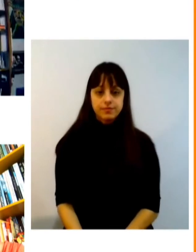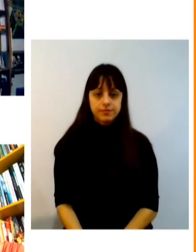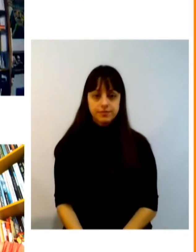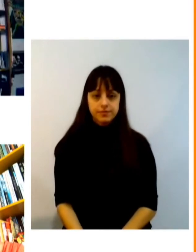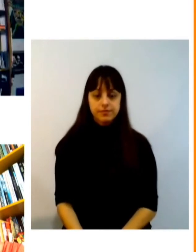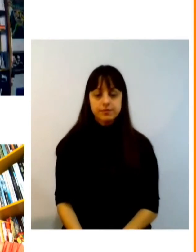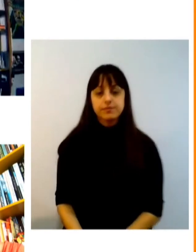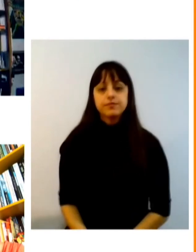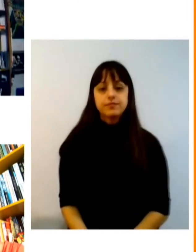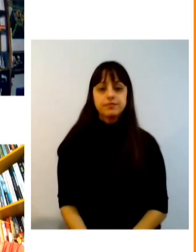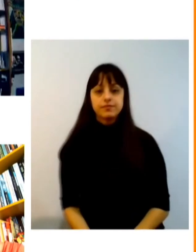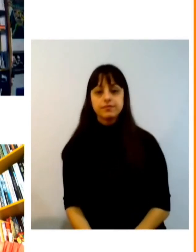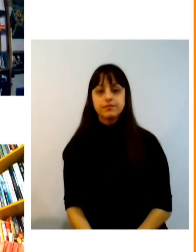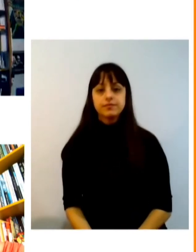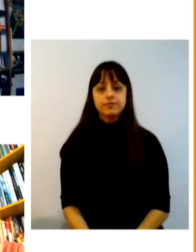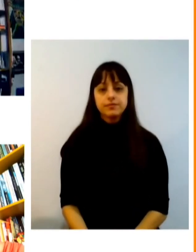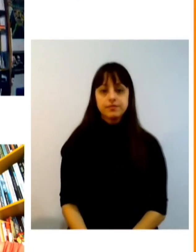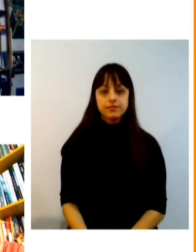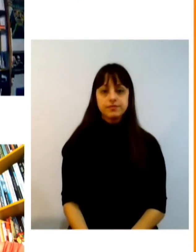um instantinho